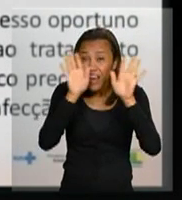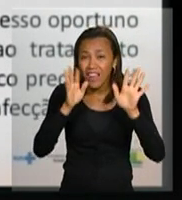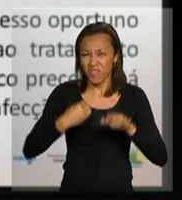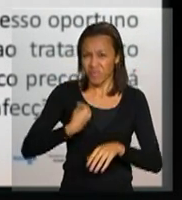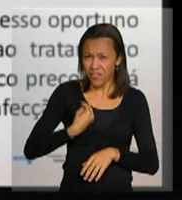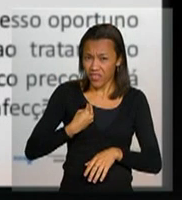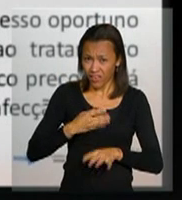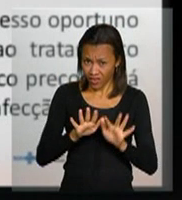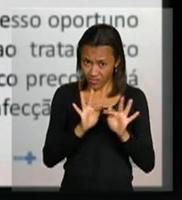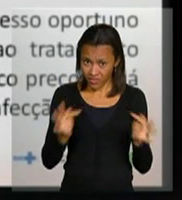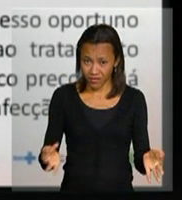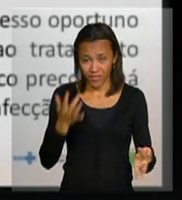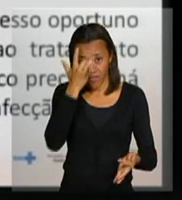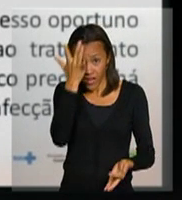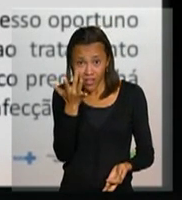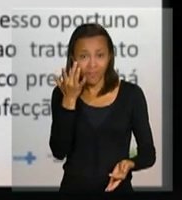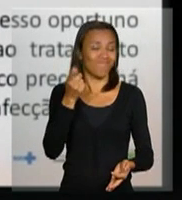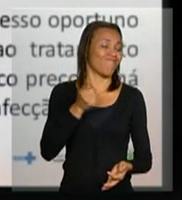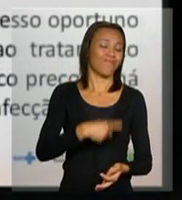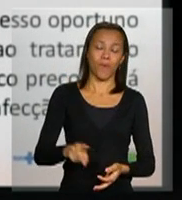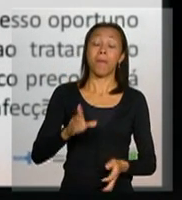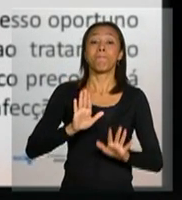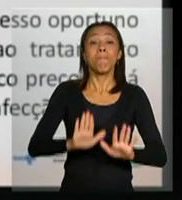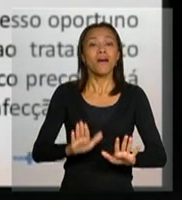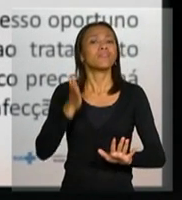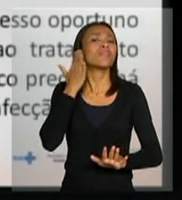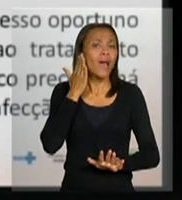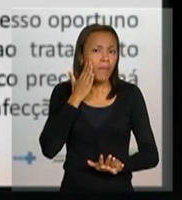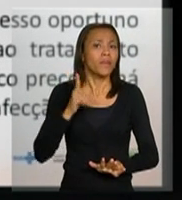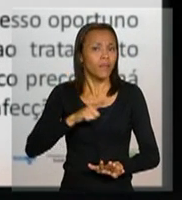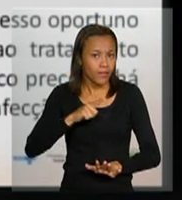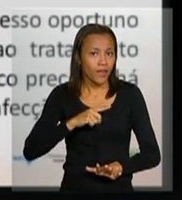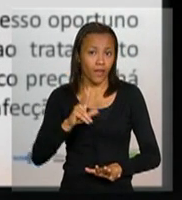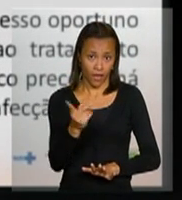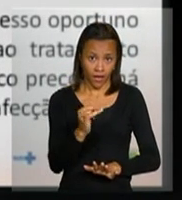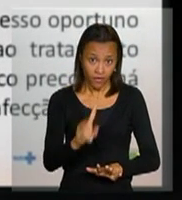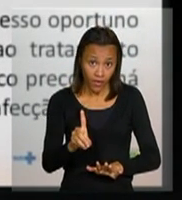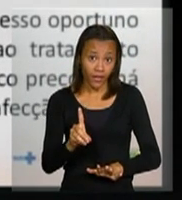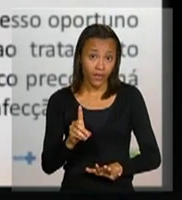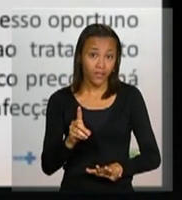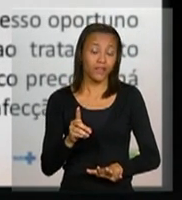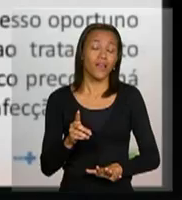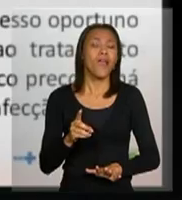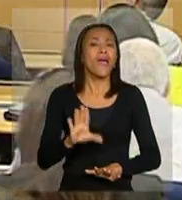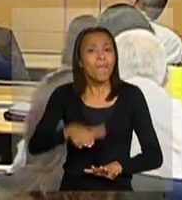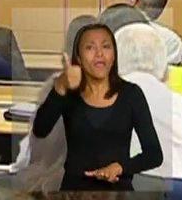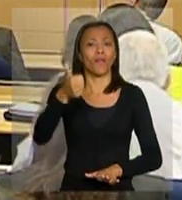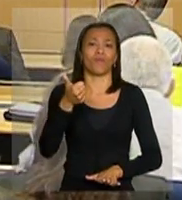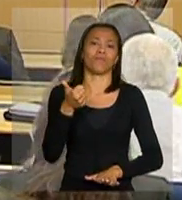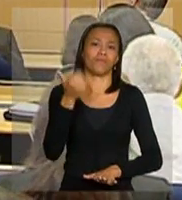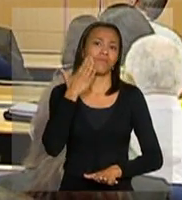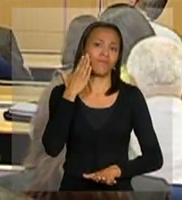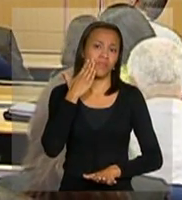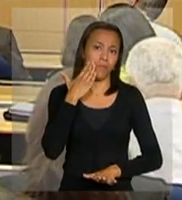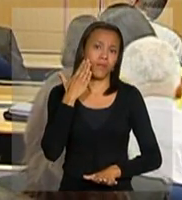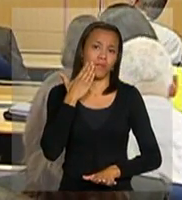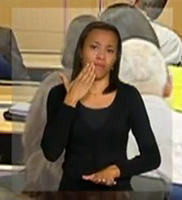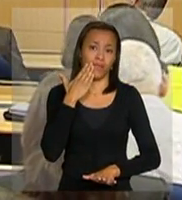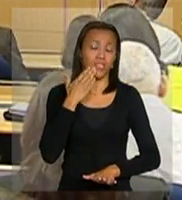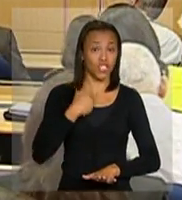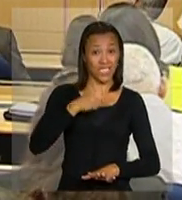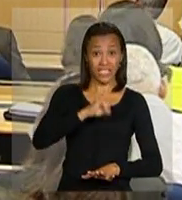com HIV não é simples, mas saber que está com HIV, como o Jarbas comentou muito bem, é muito melhor do que não